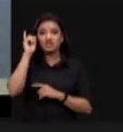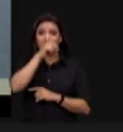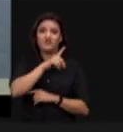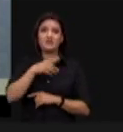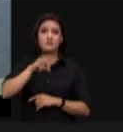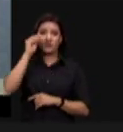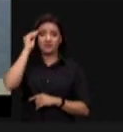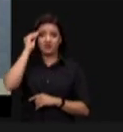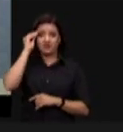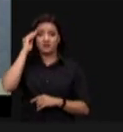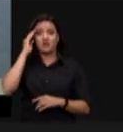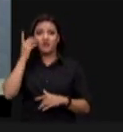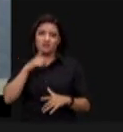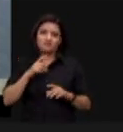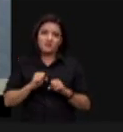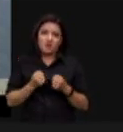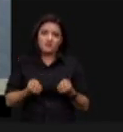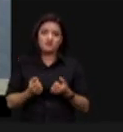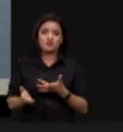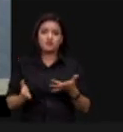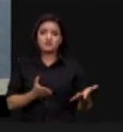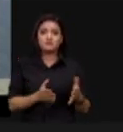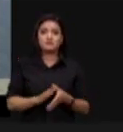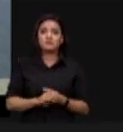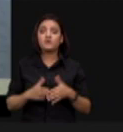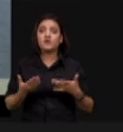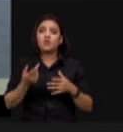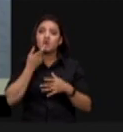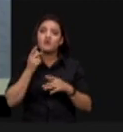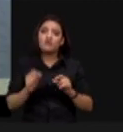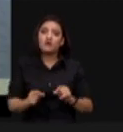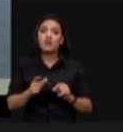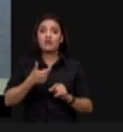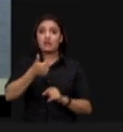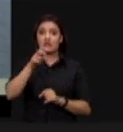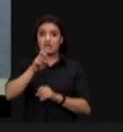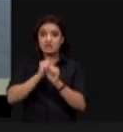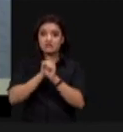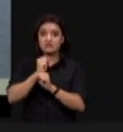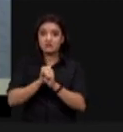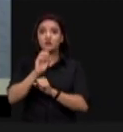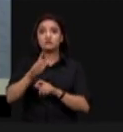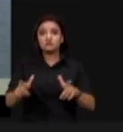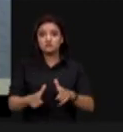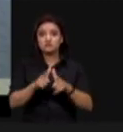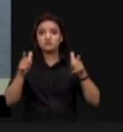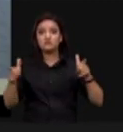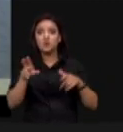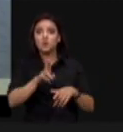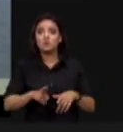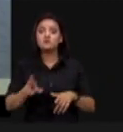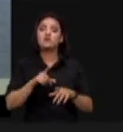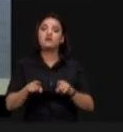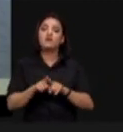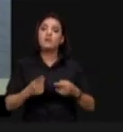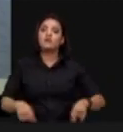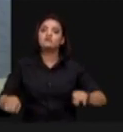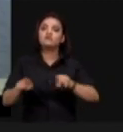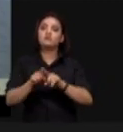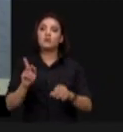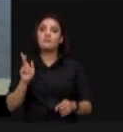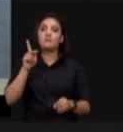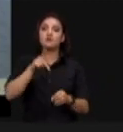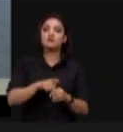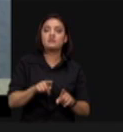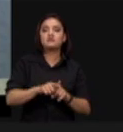orgulho de ver, como foi dito aqui, mais de 11 milhões de hectares em 15 anos, já utilizando a integração da agricultura com floresta, além dos demais